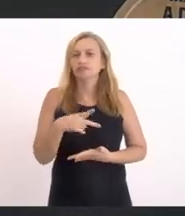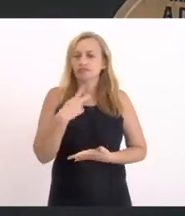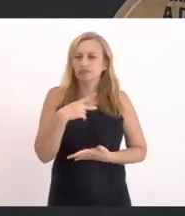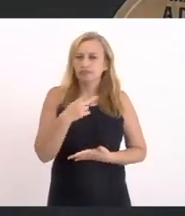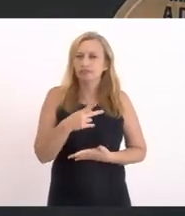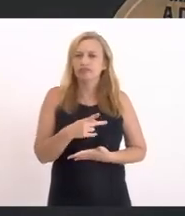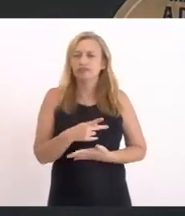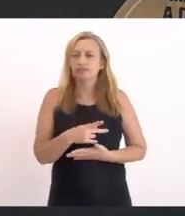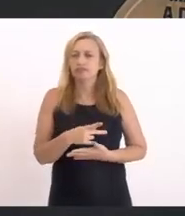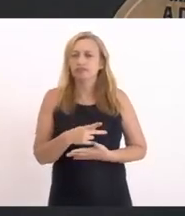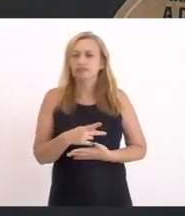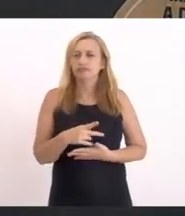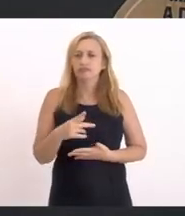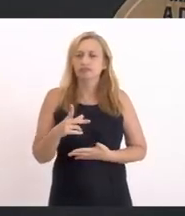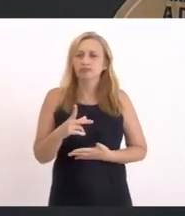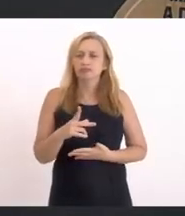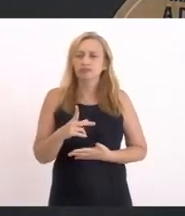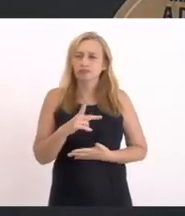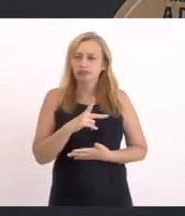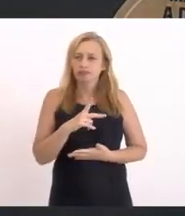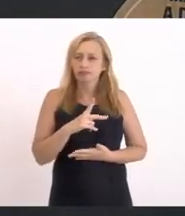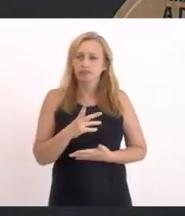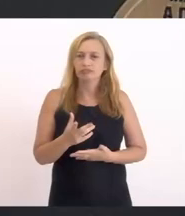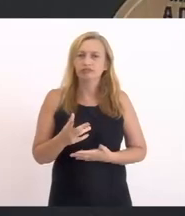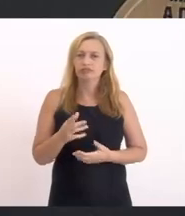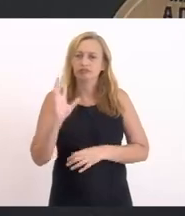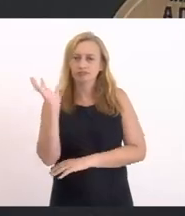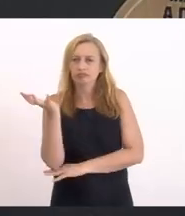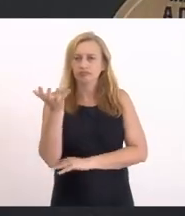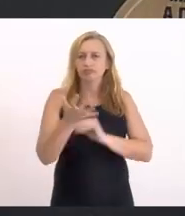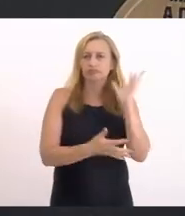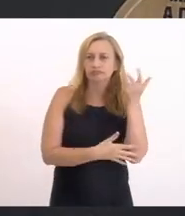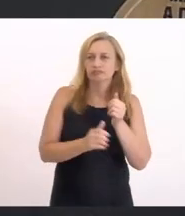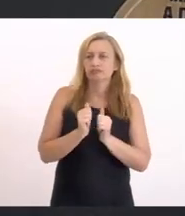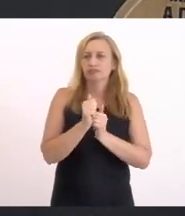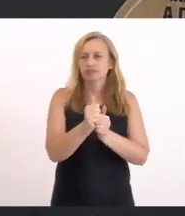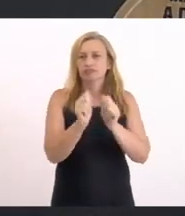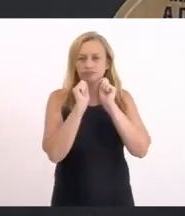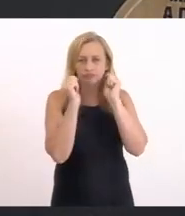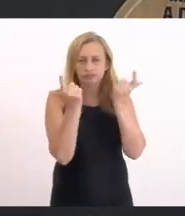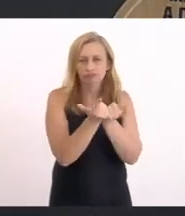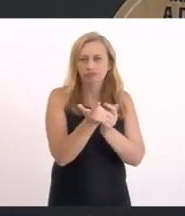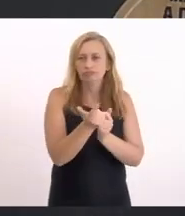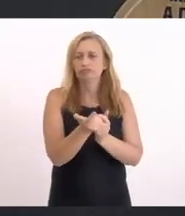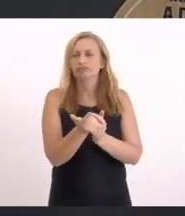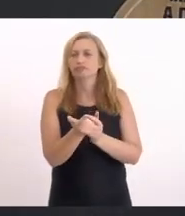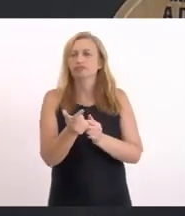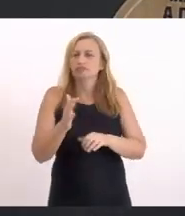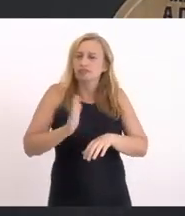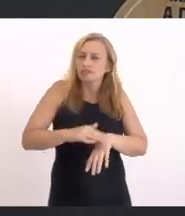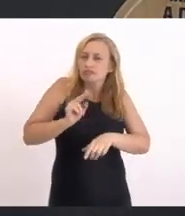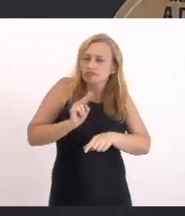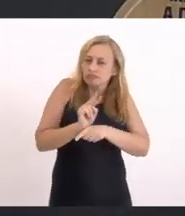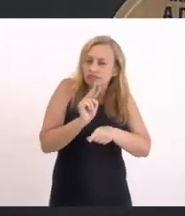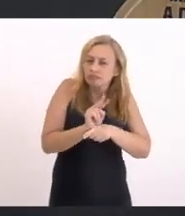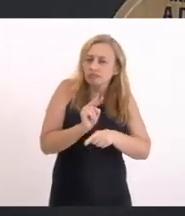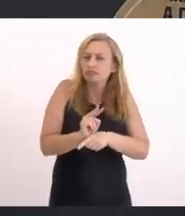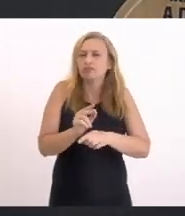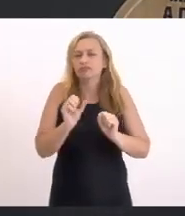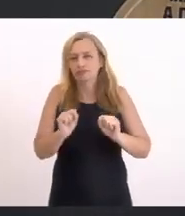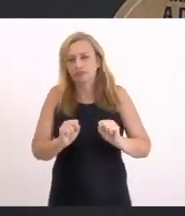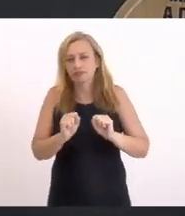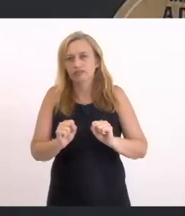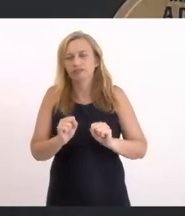Em prioridade Em detrimento do meio ambiente Que a alergia acompanhe De forma mais próxima Da forma que